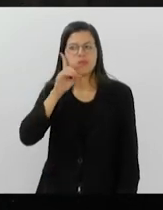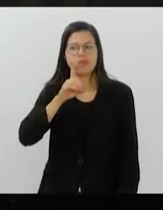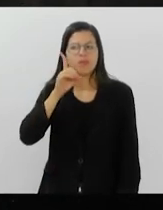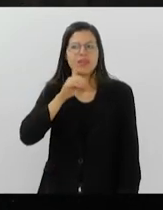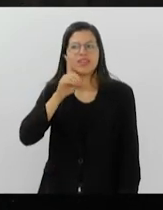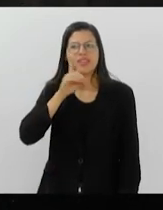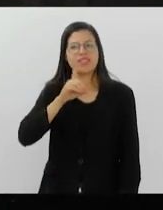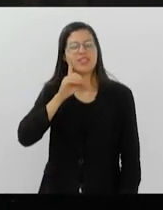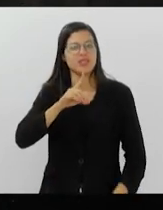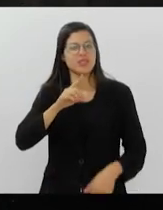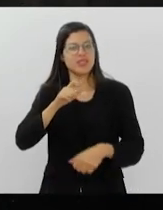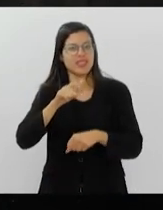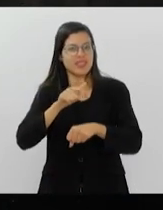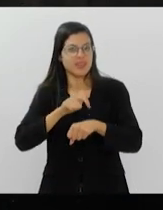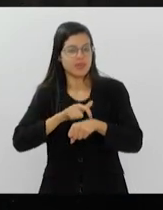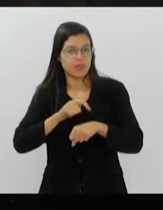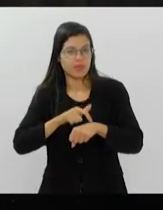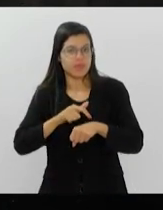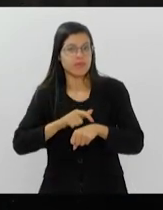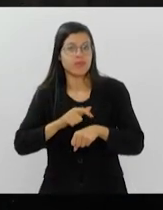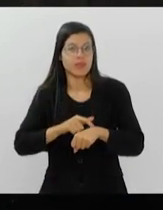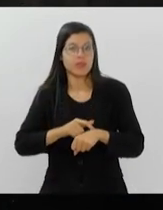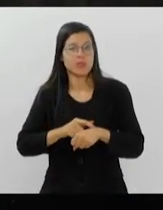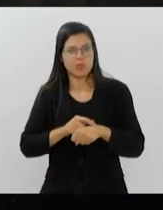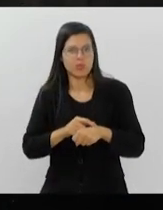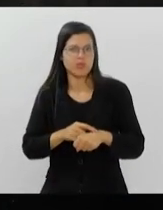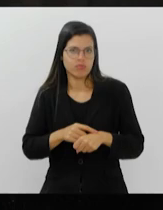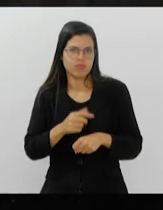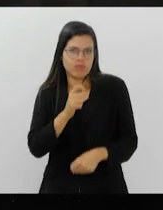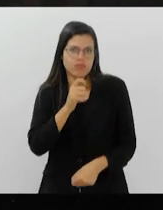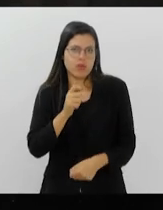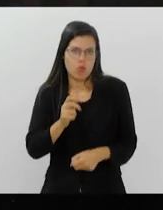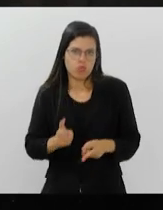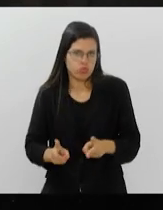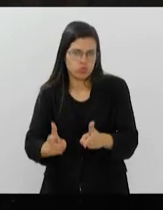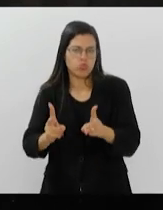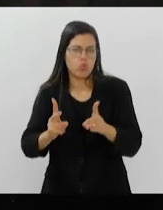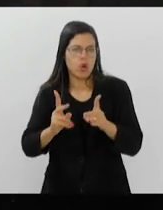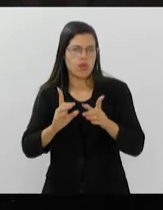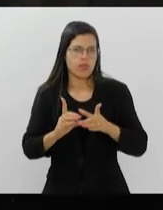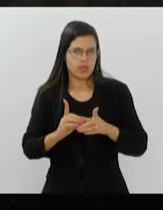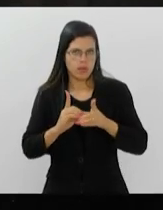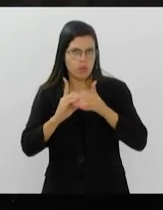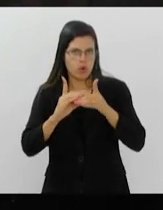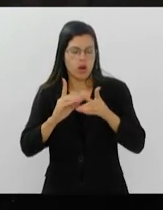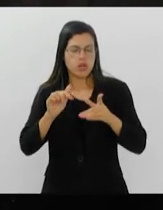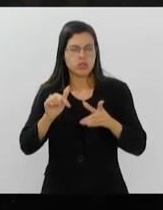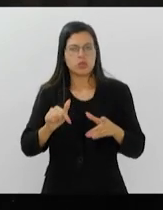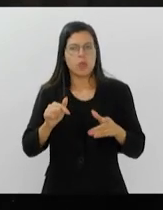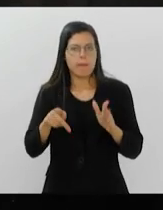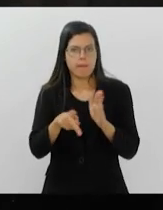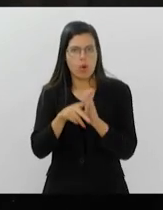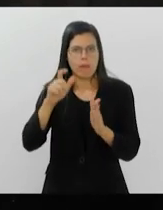neste momento ainda democrático, Biden, que sustenta